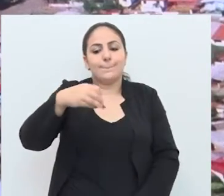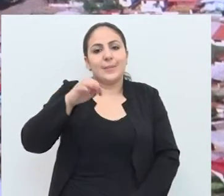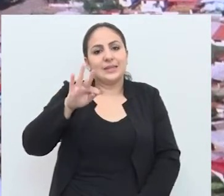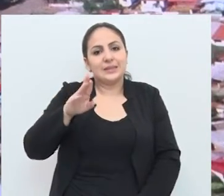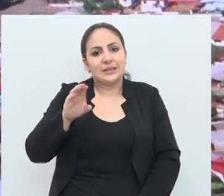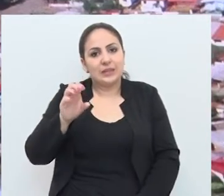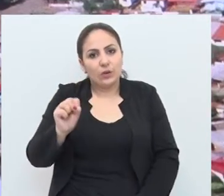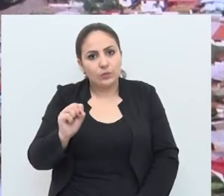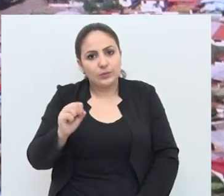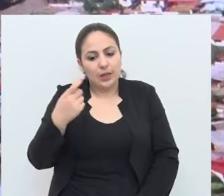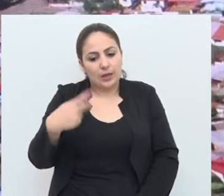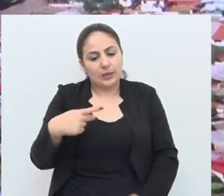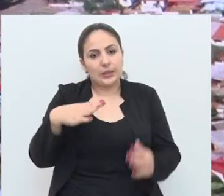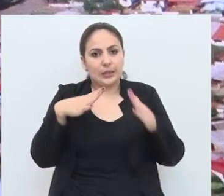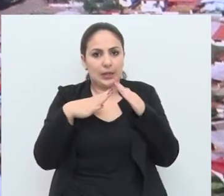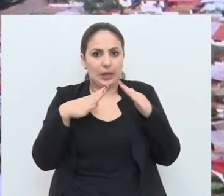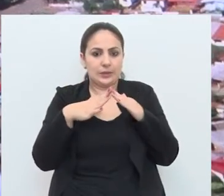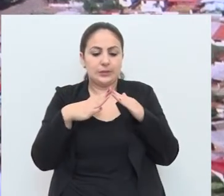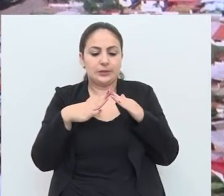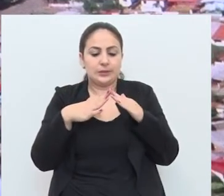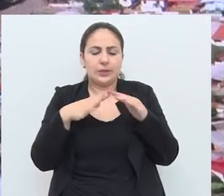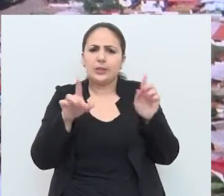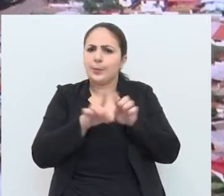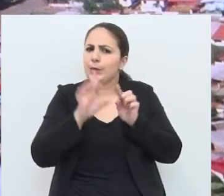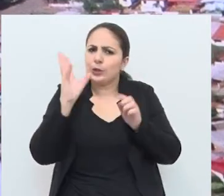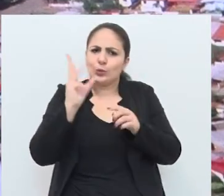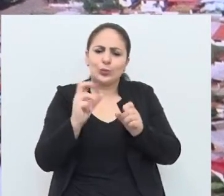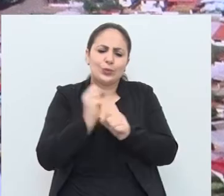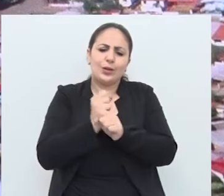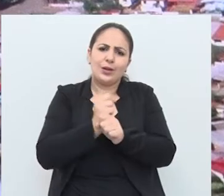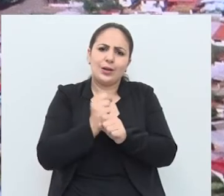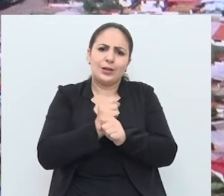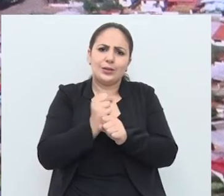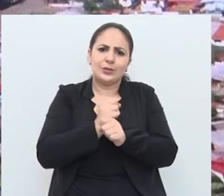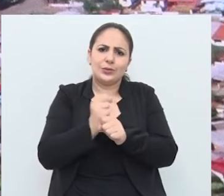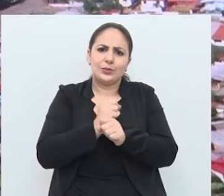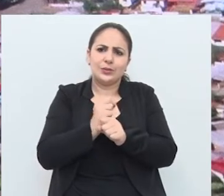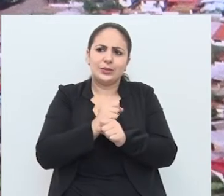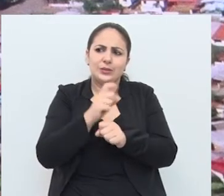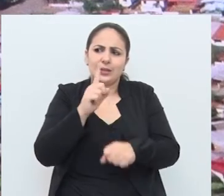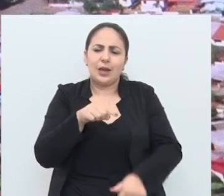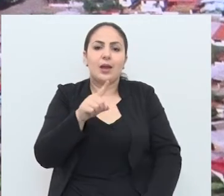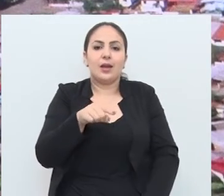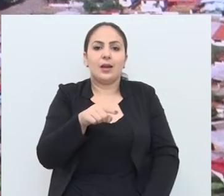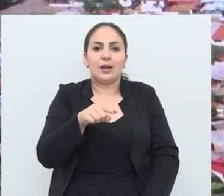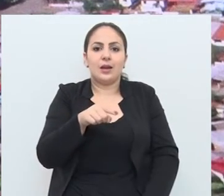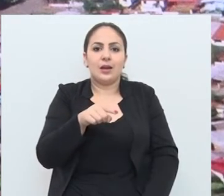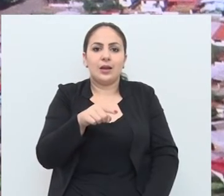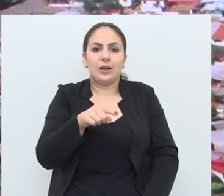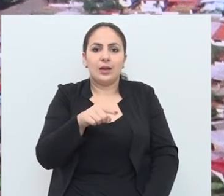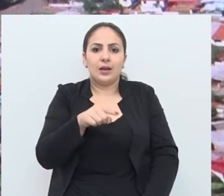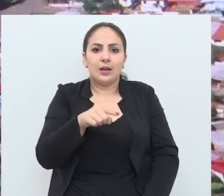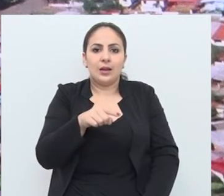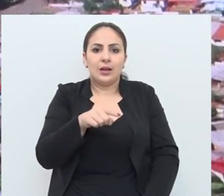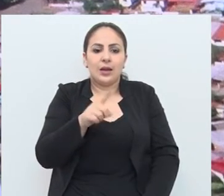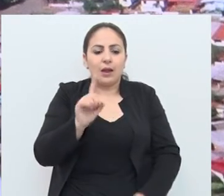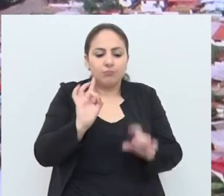Matheus Vesp na casa e todos os anos, pela